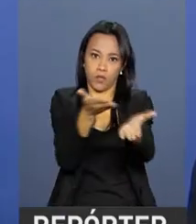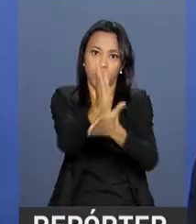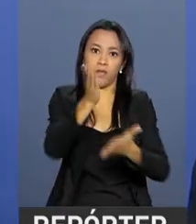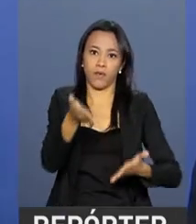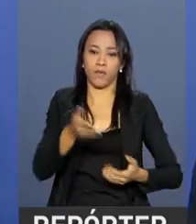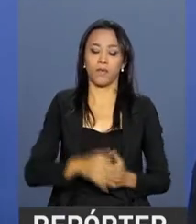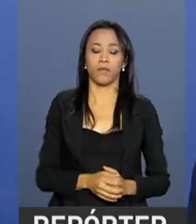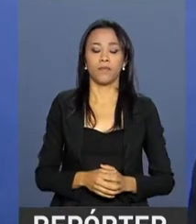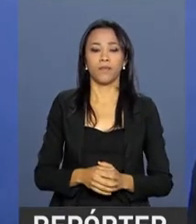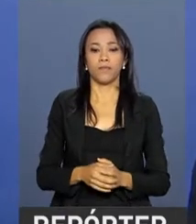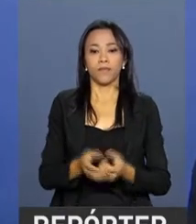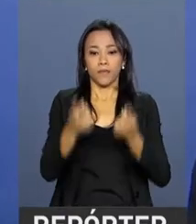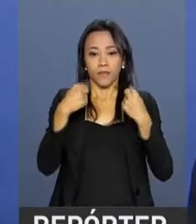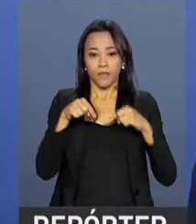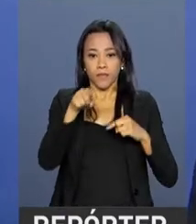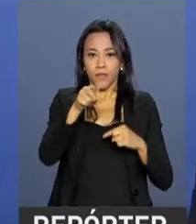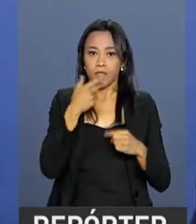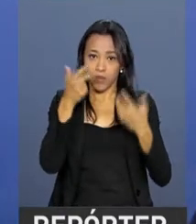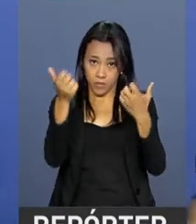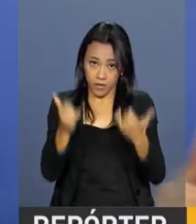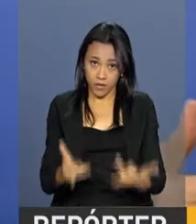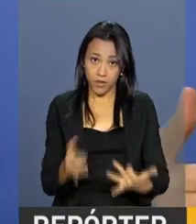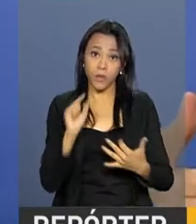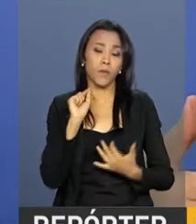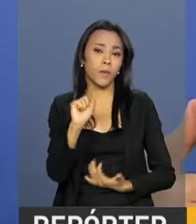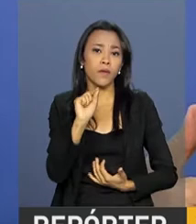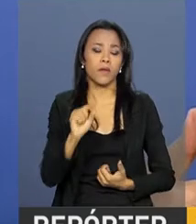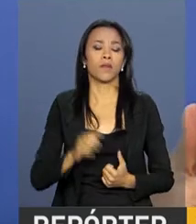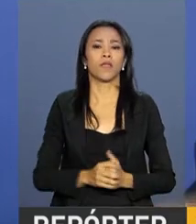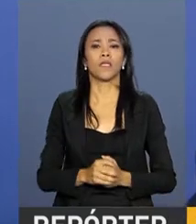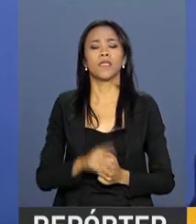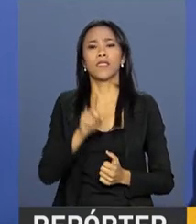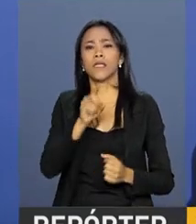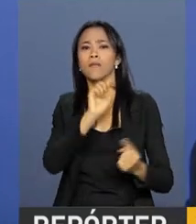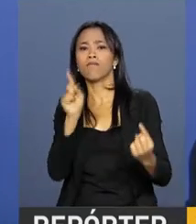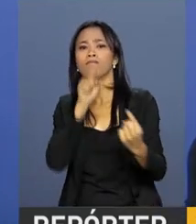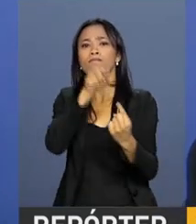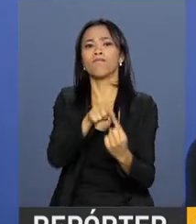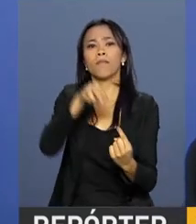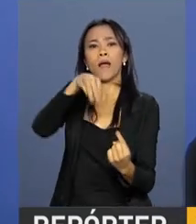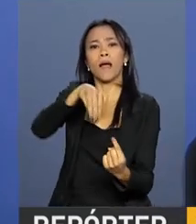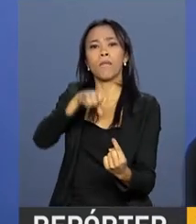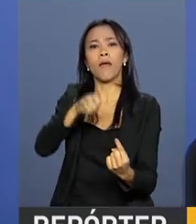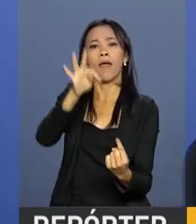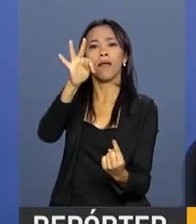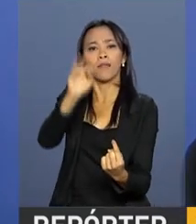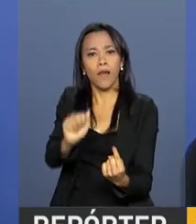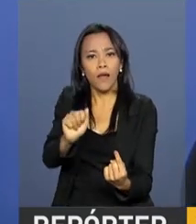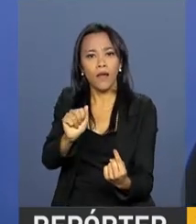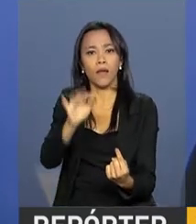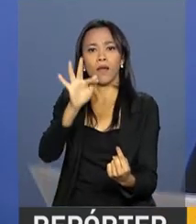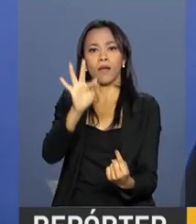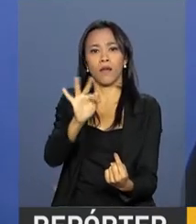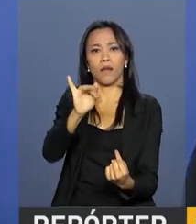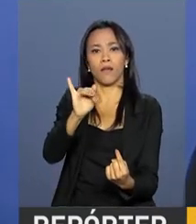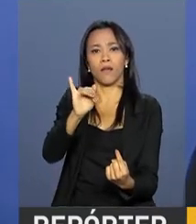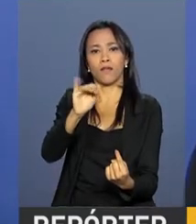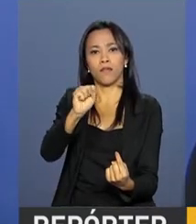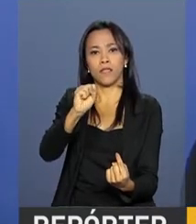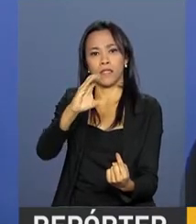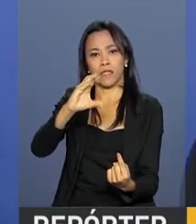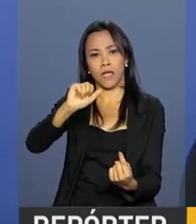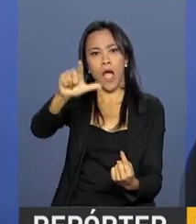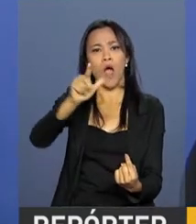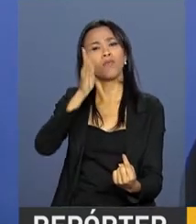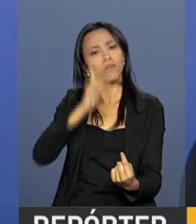A nova meta fiscal, ela está sendo, obviamente, discutida